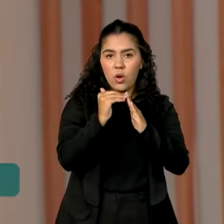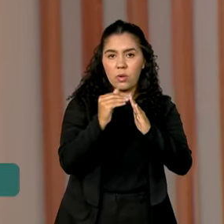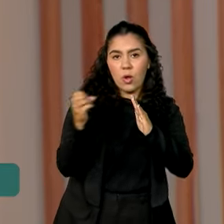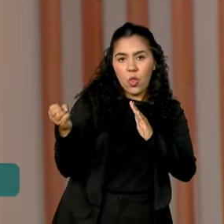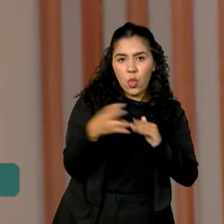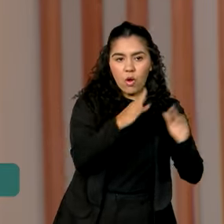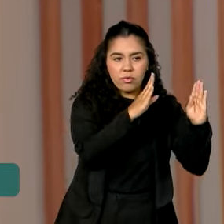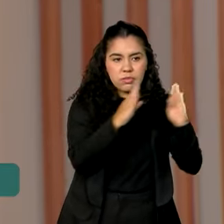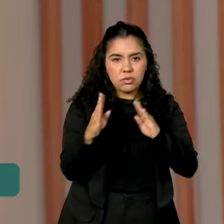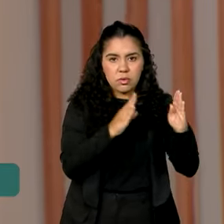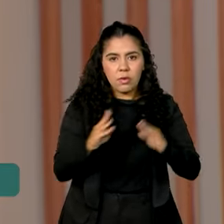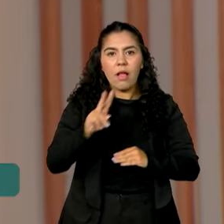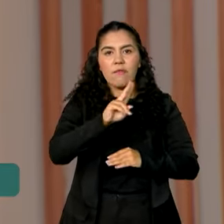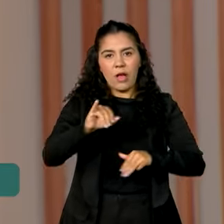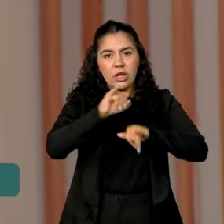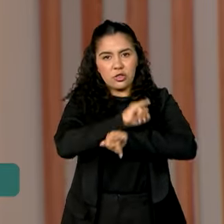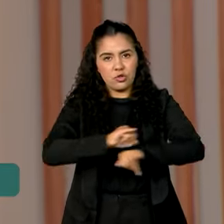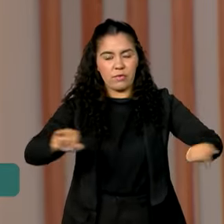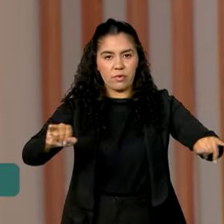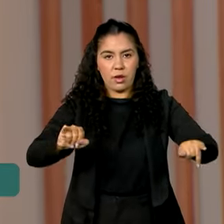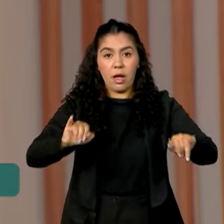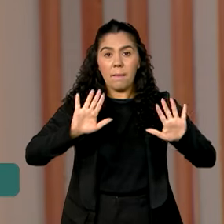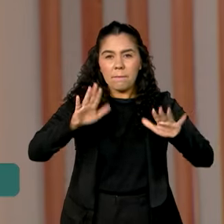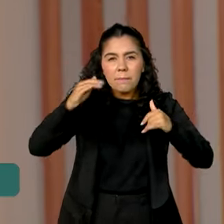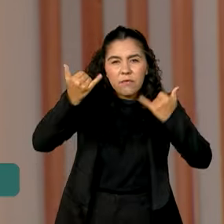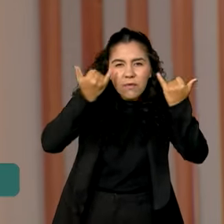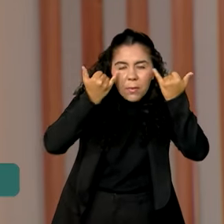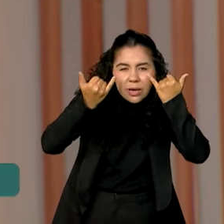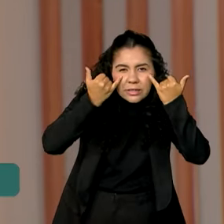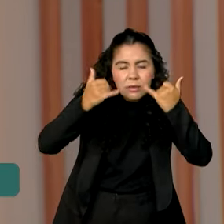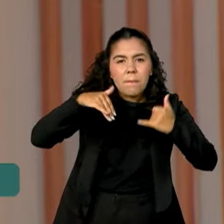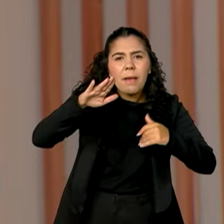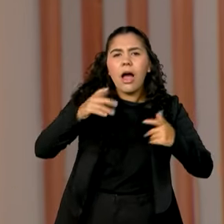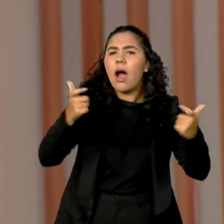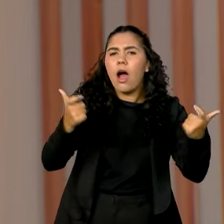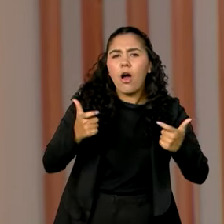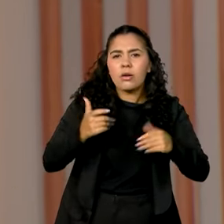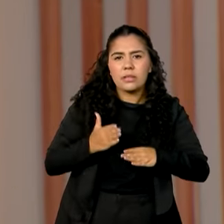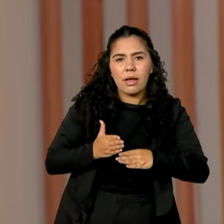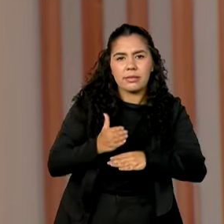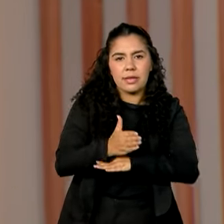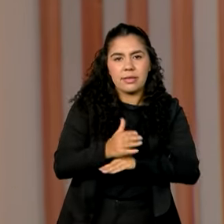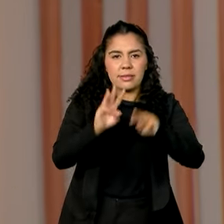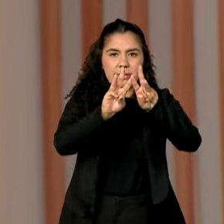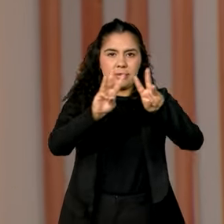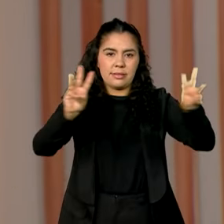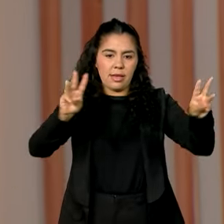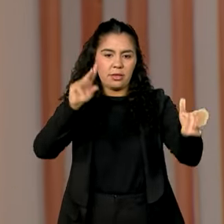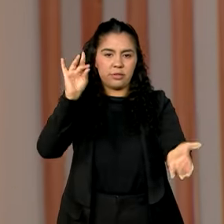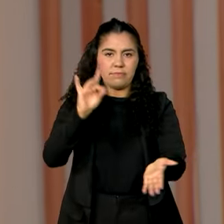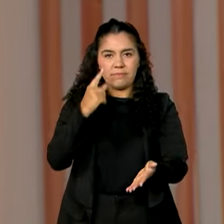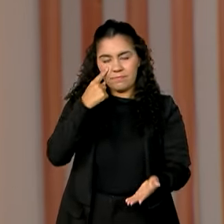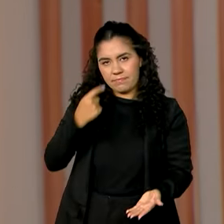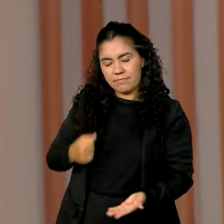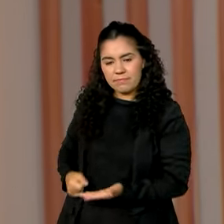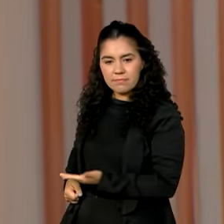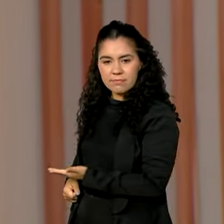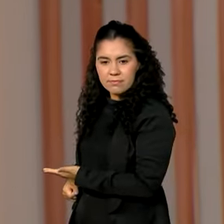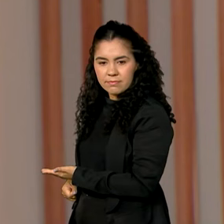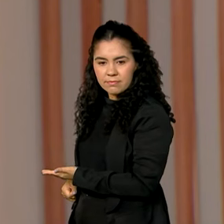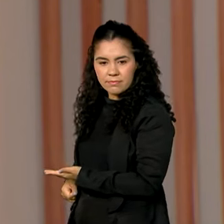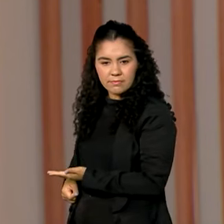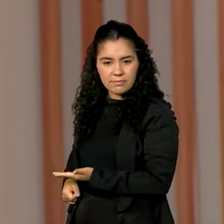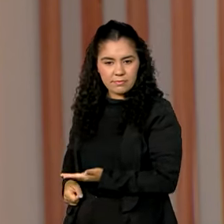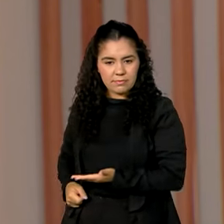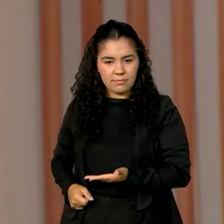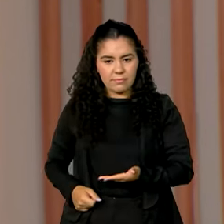divulgado nas próximas horas. Para mais informações e atualizações, basta acessar a página oficial do cpnu.gov